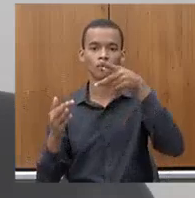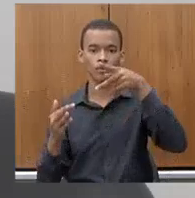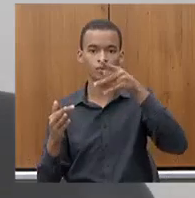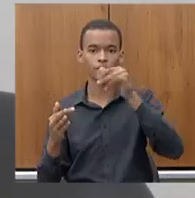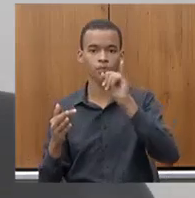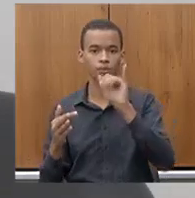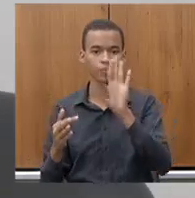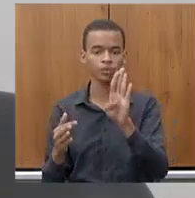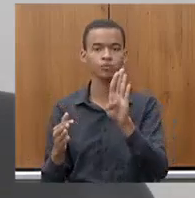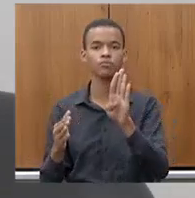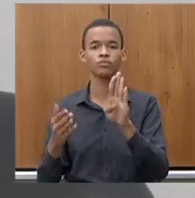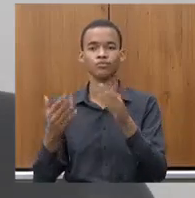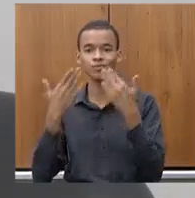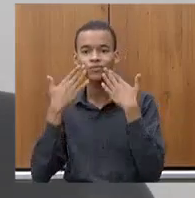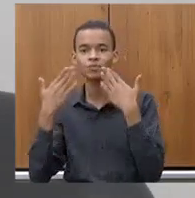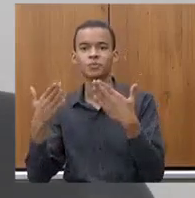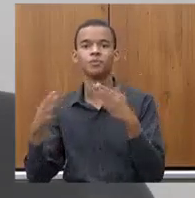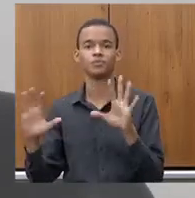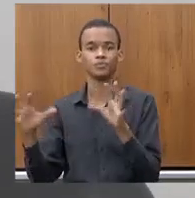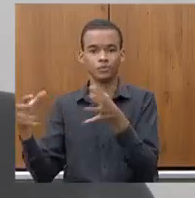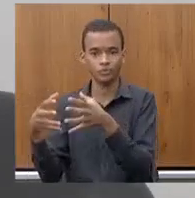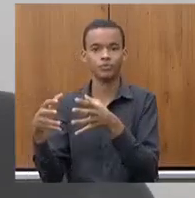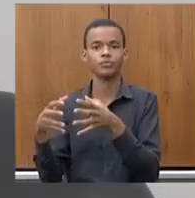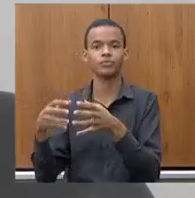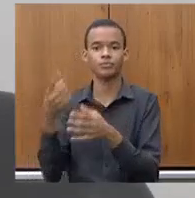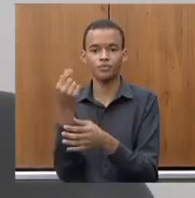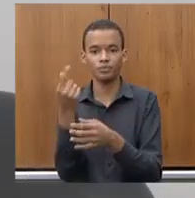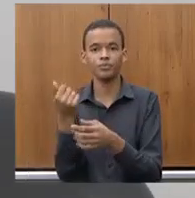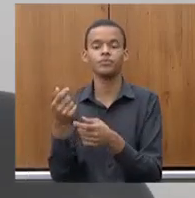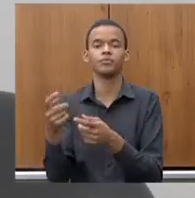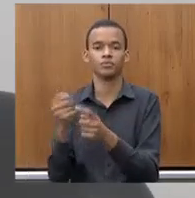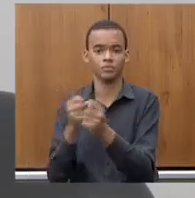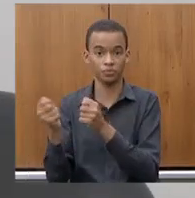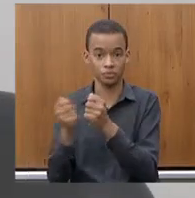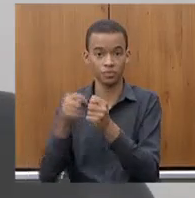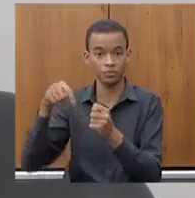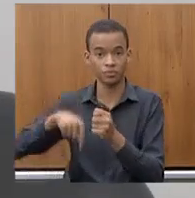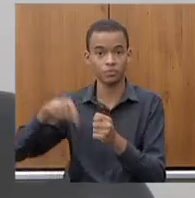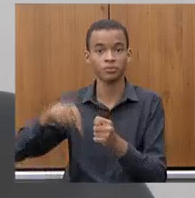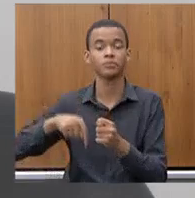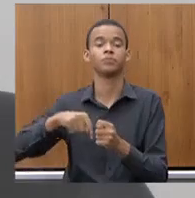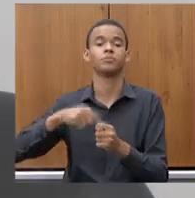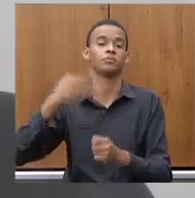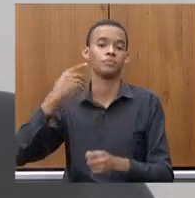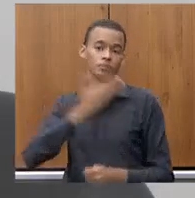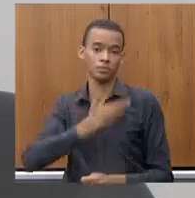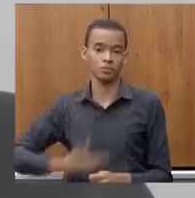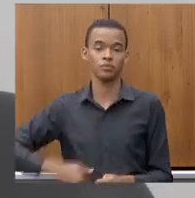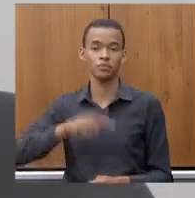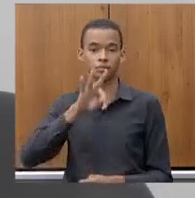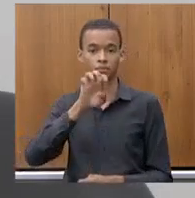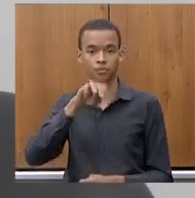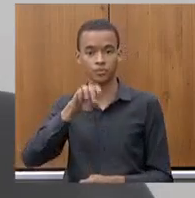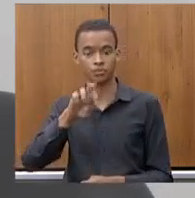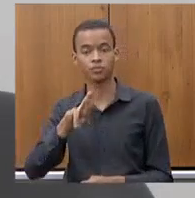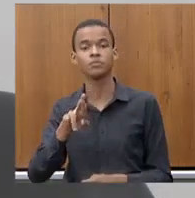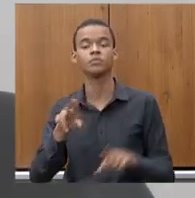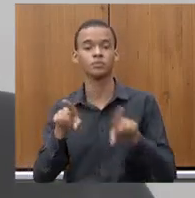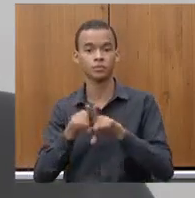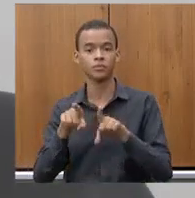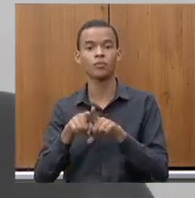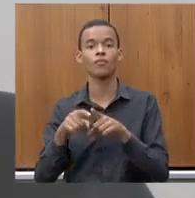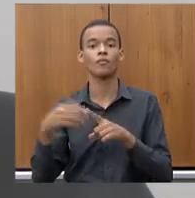cerco financeiro que Minas Gerais foi subnetida pela gestão do ilegítimo Temer. O caixa do governo estadual também foi